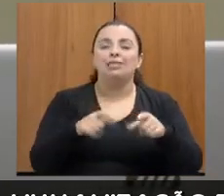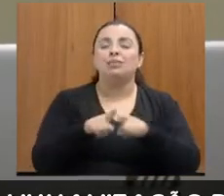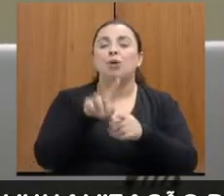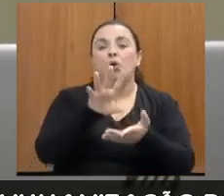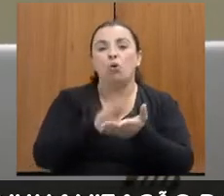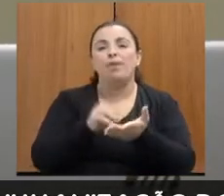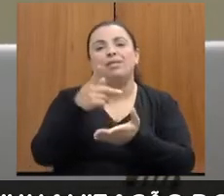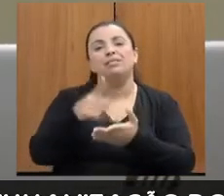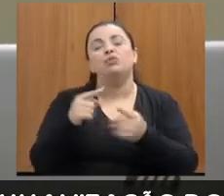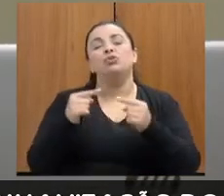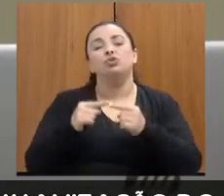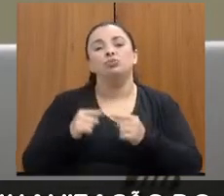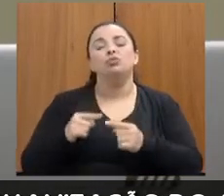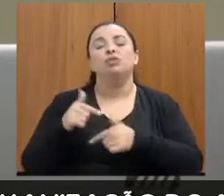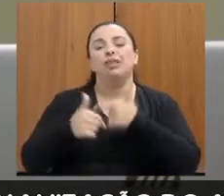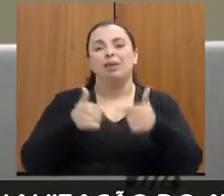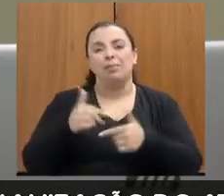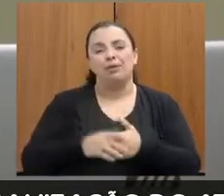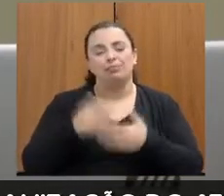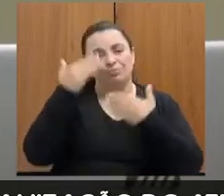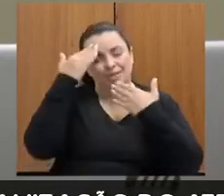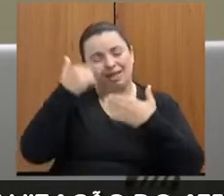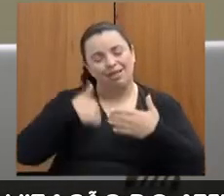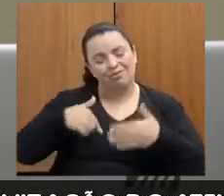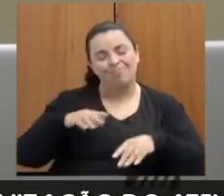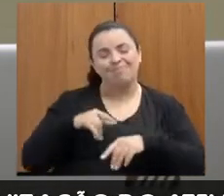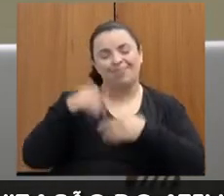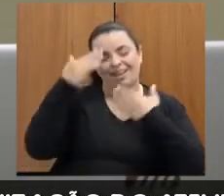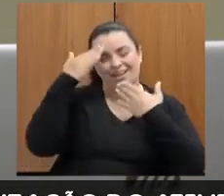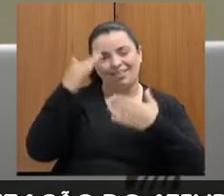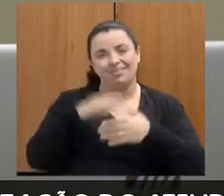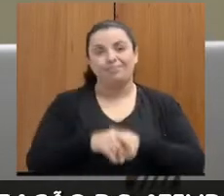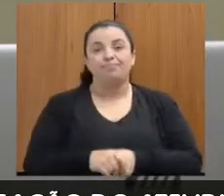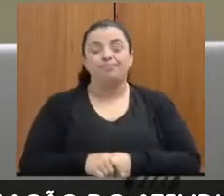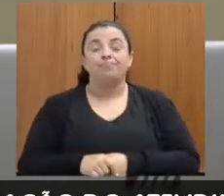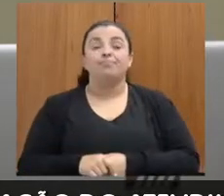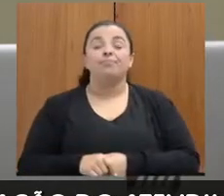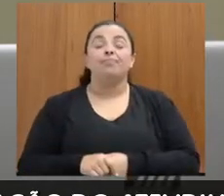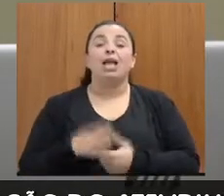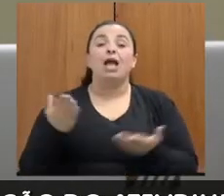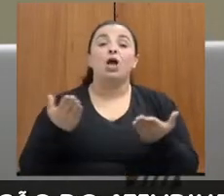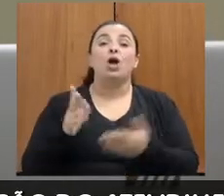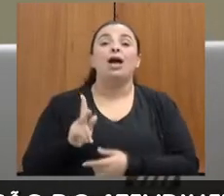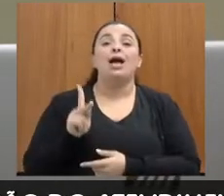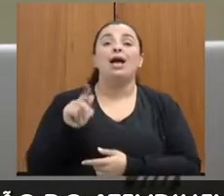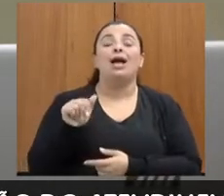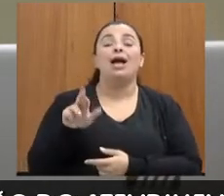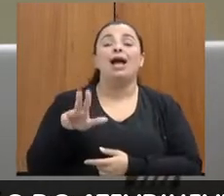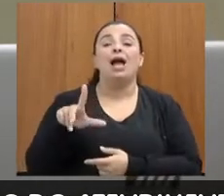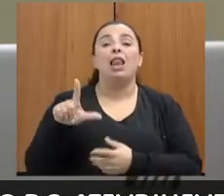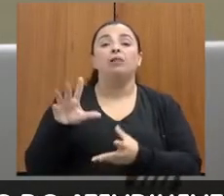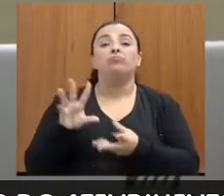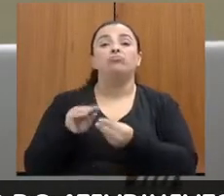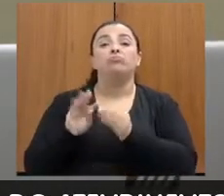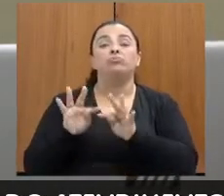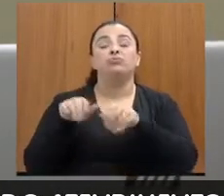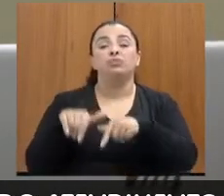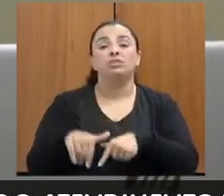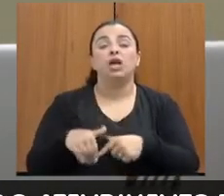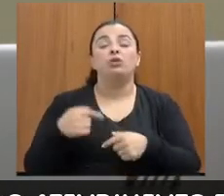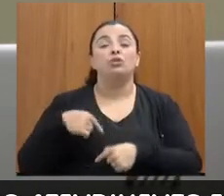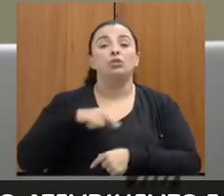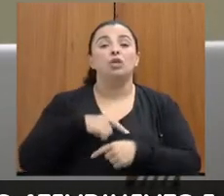obrigada, viu? Obrigada, eu me agradeço. Carla, passo aqui para as suas considerações finais da nossa